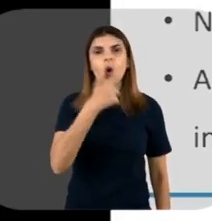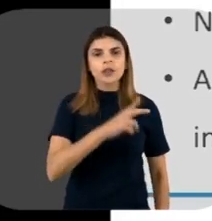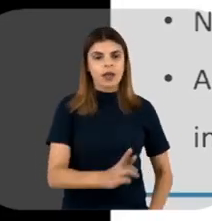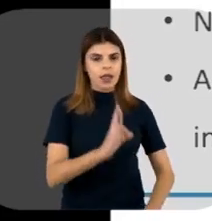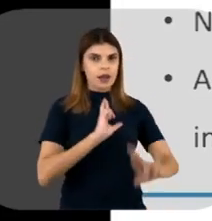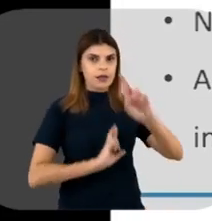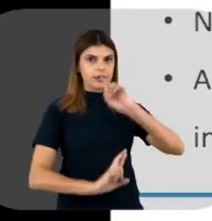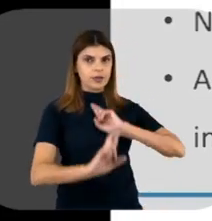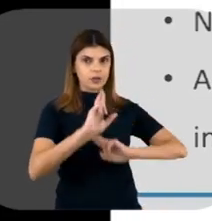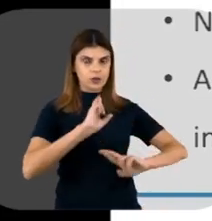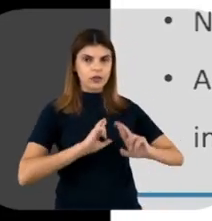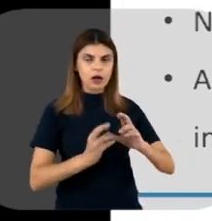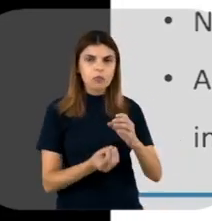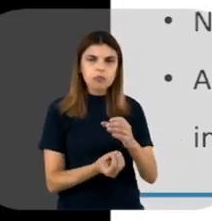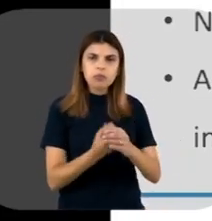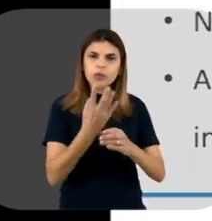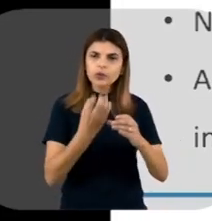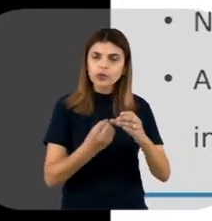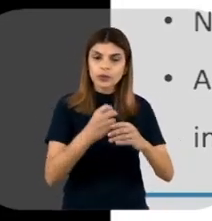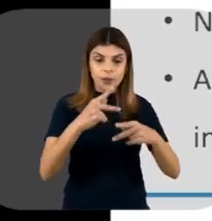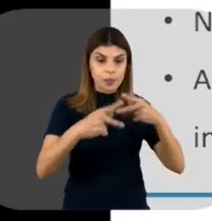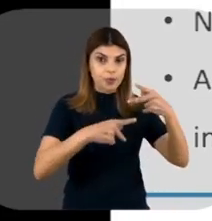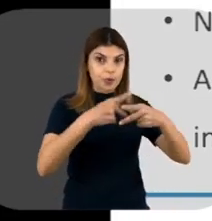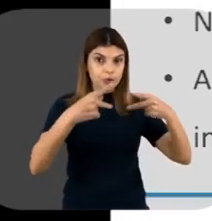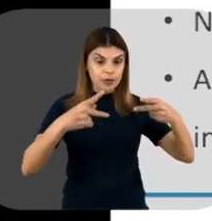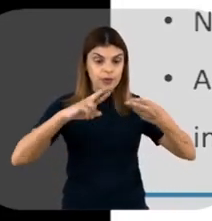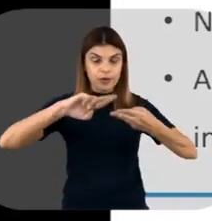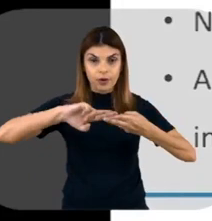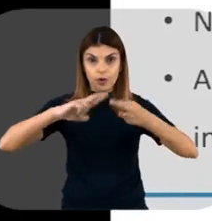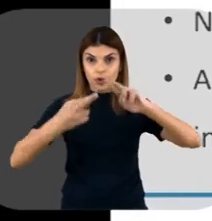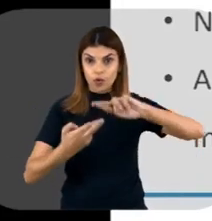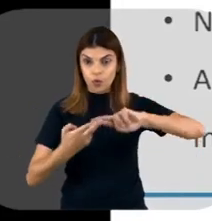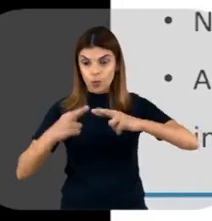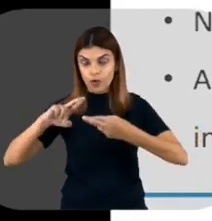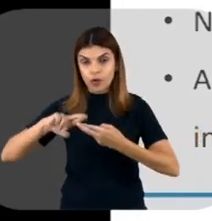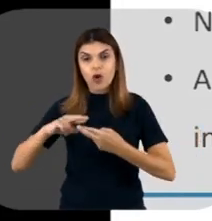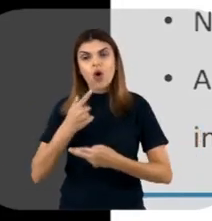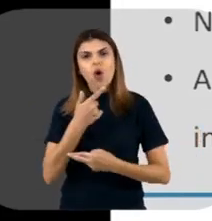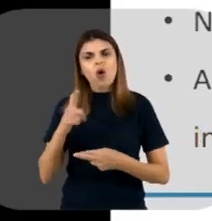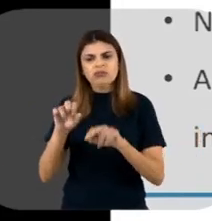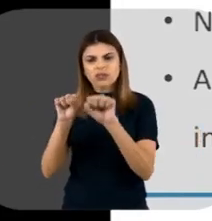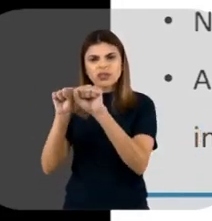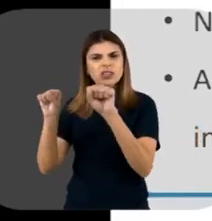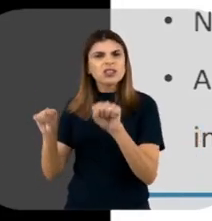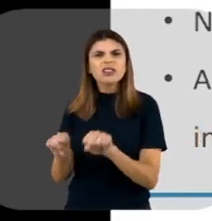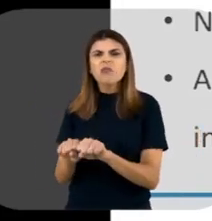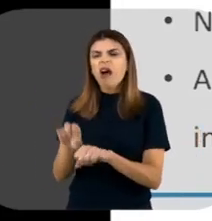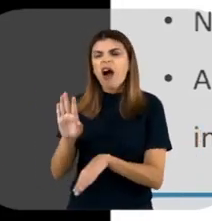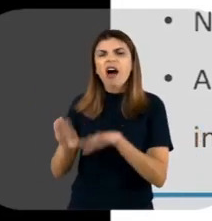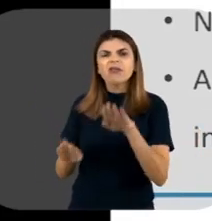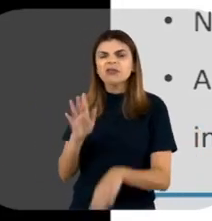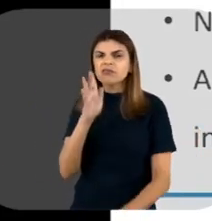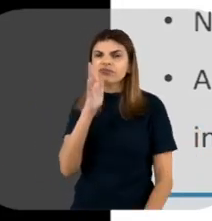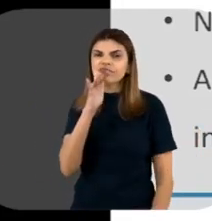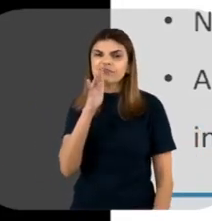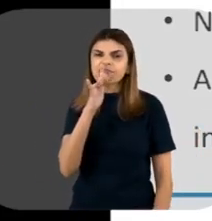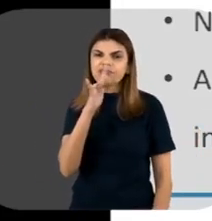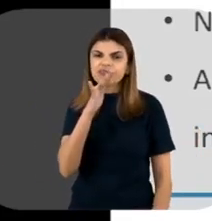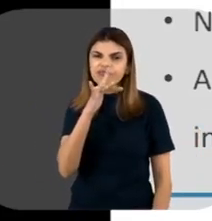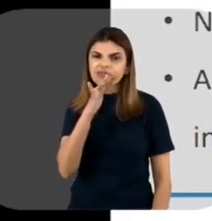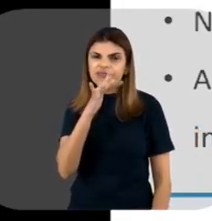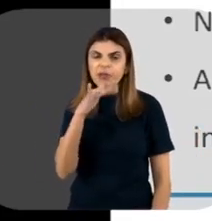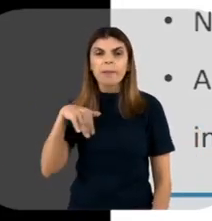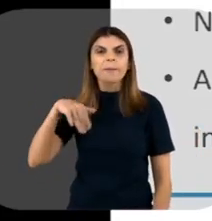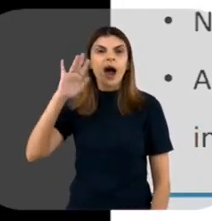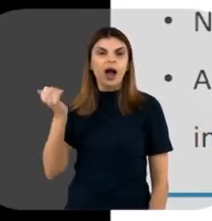consegue ter a produção da sua proteína recombinante. E outros sistemas de expressão, às vezes, existe uma